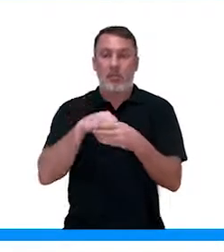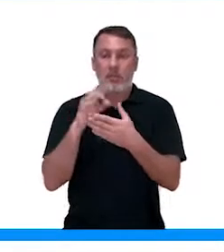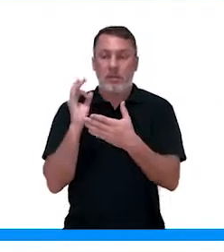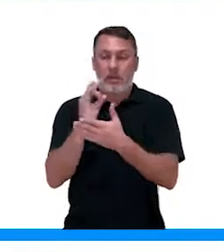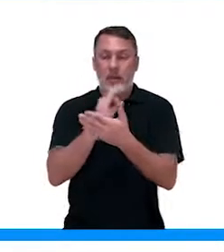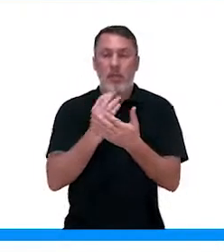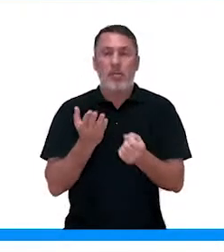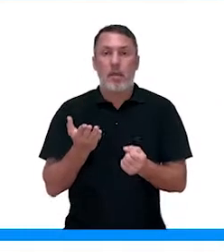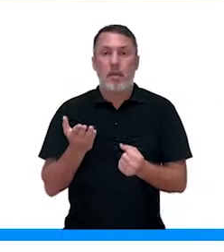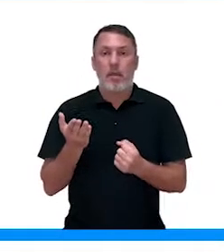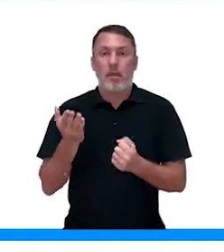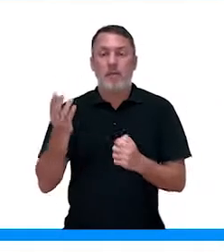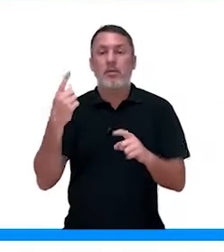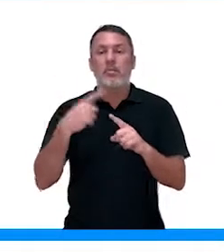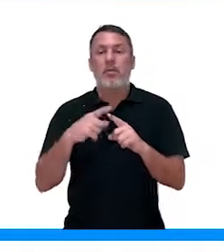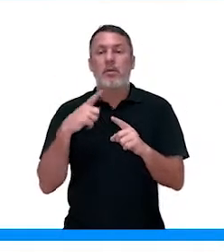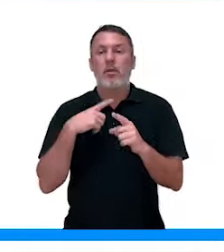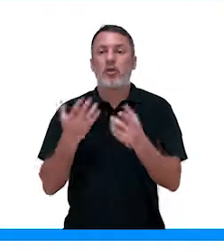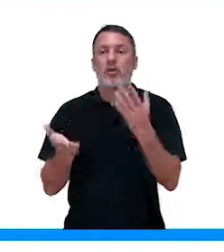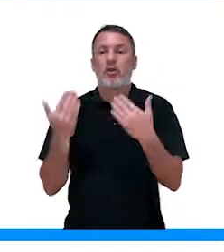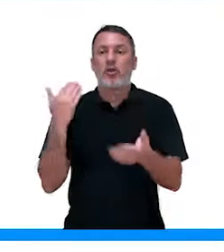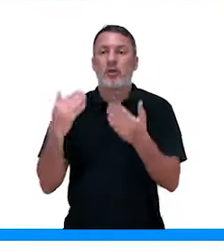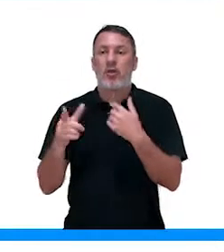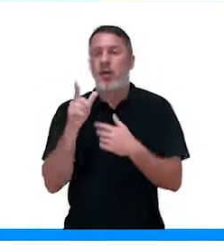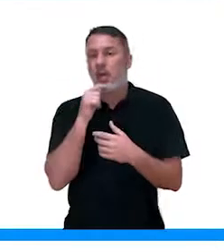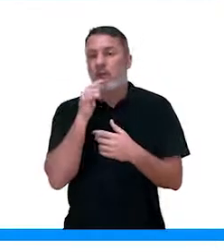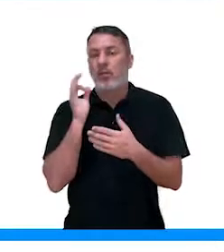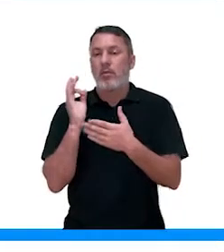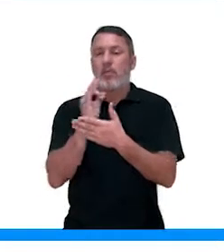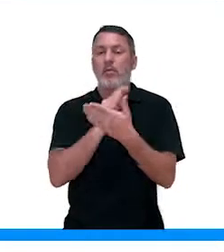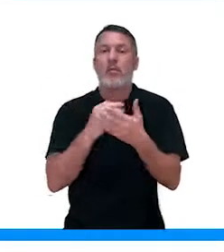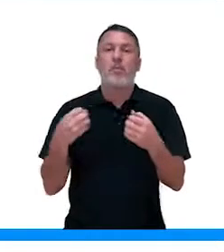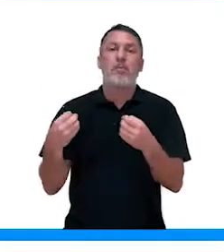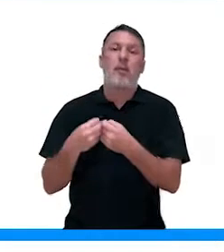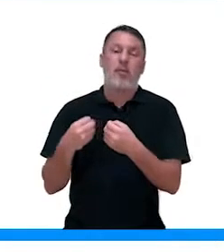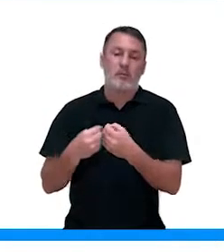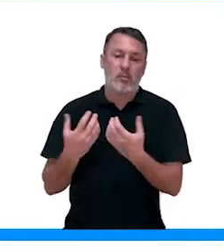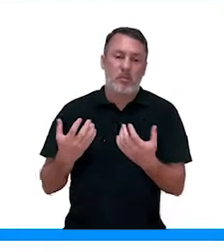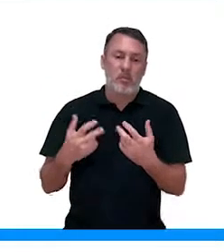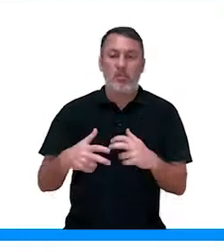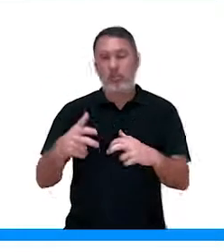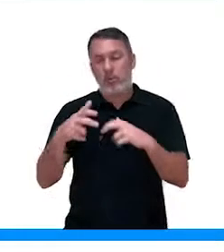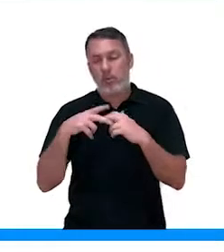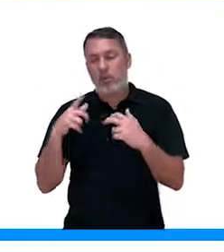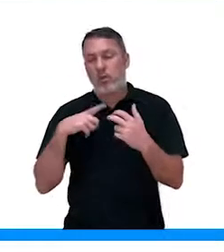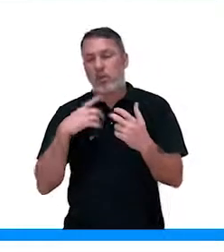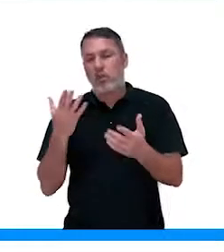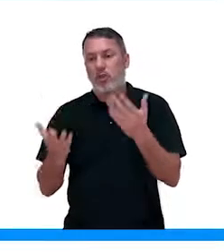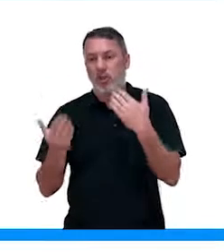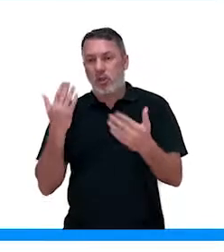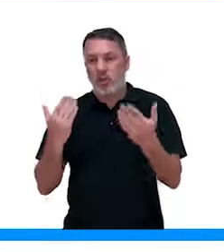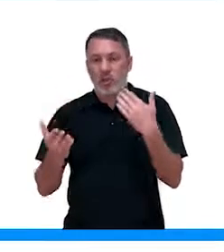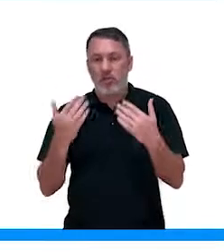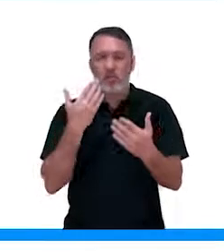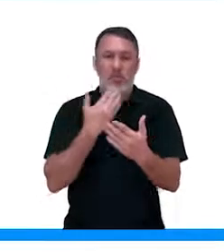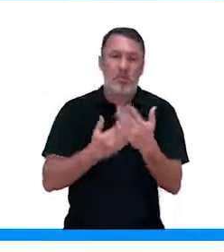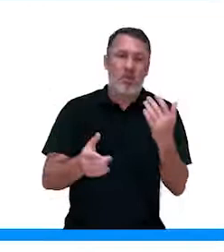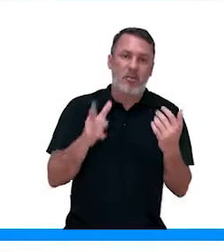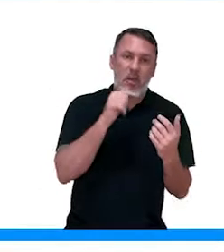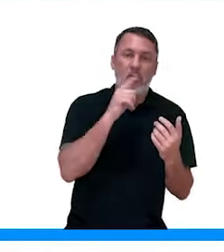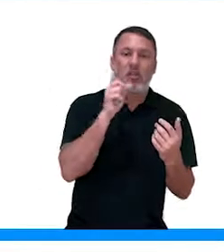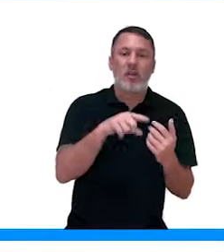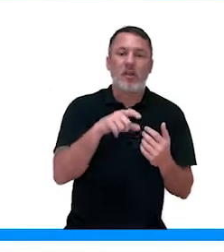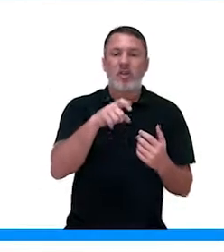aumenta. Isso faz com que elas retirem água da célula vizinha. E aí vai retirando água